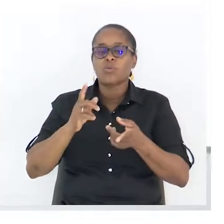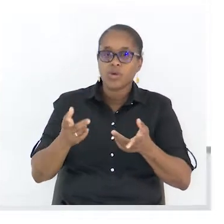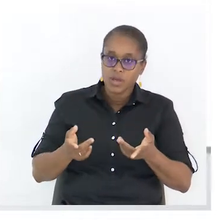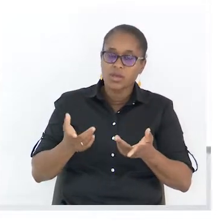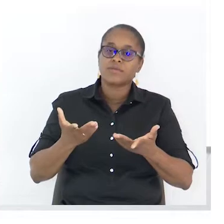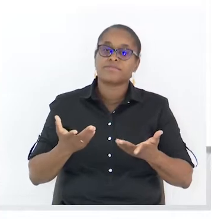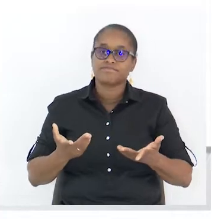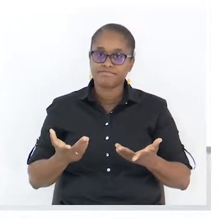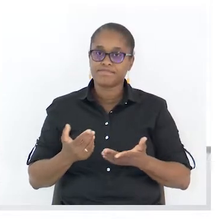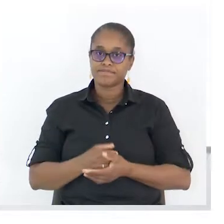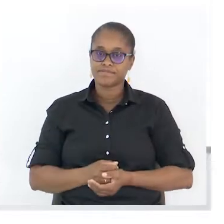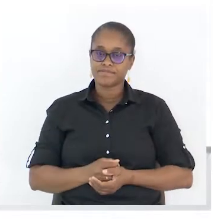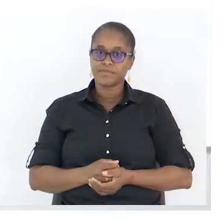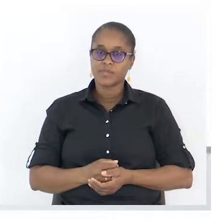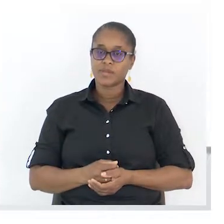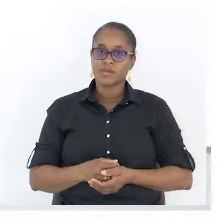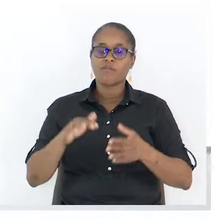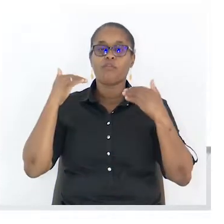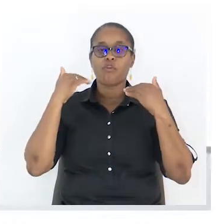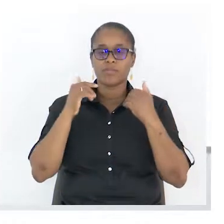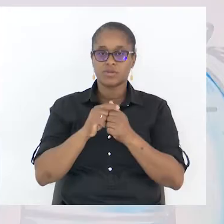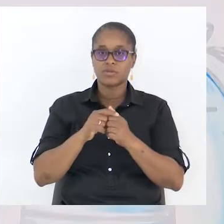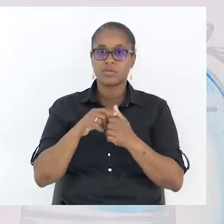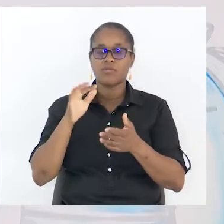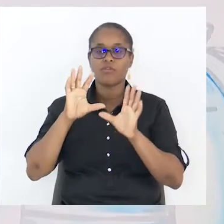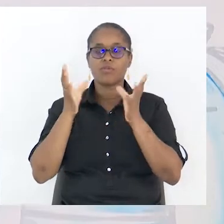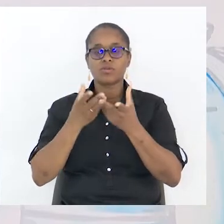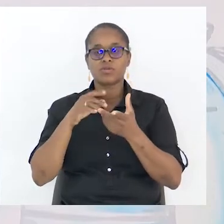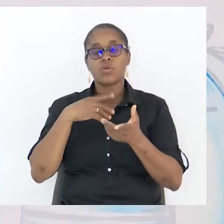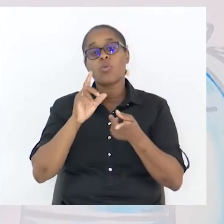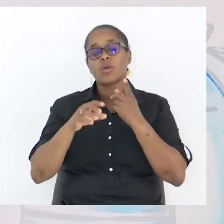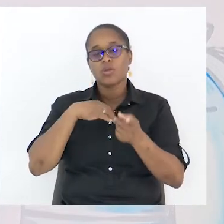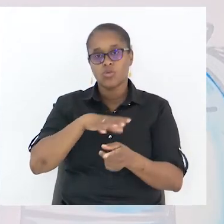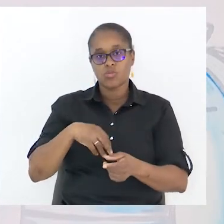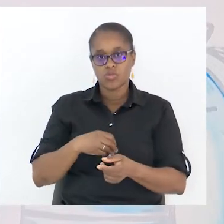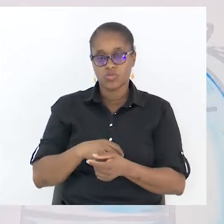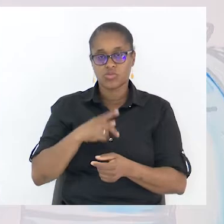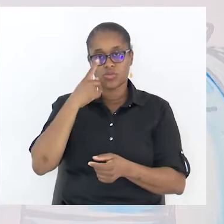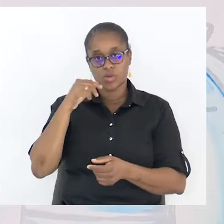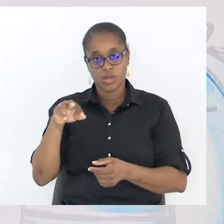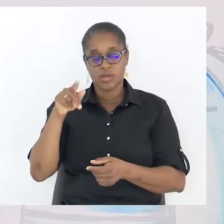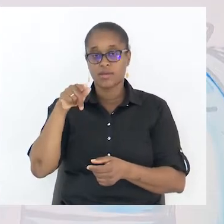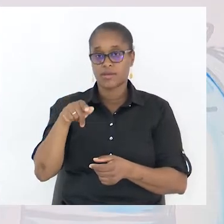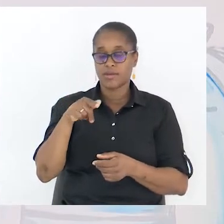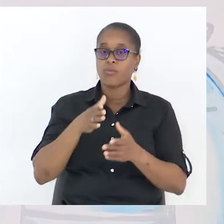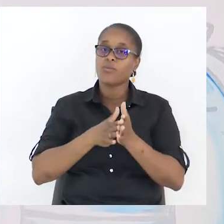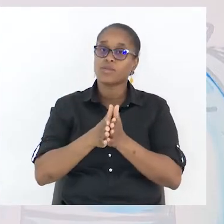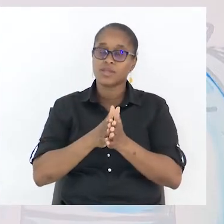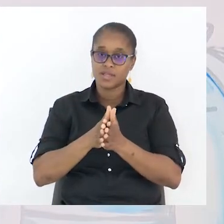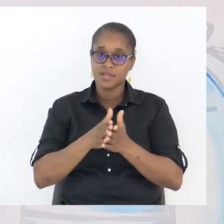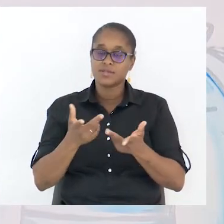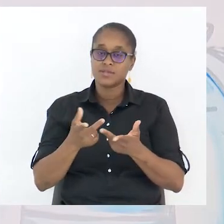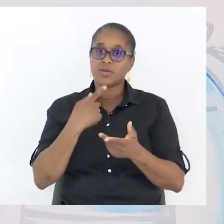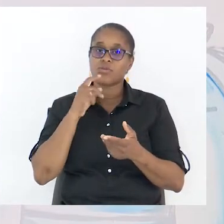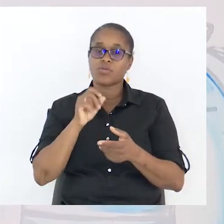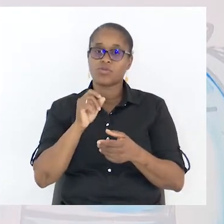mundo. E por isso ele aqui utiliza aquilo que nós chamamos de desenvolvimento. Então, ele tem o seu